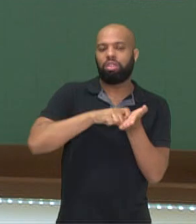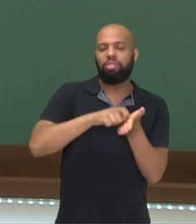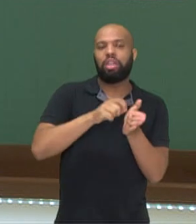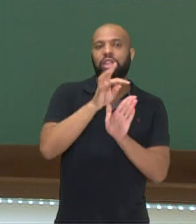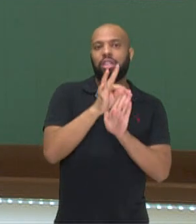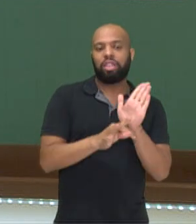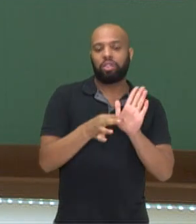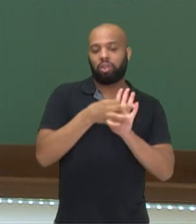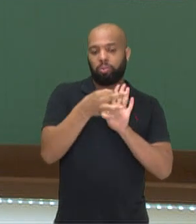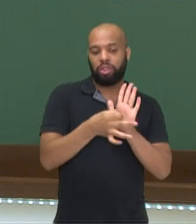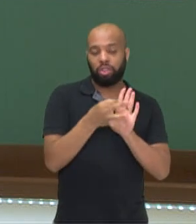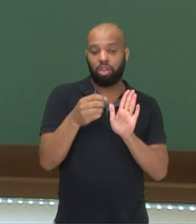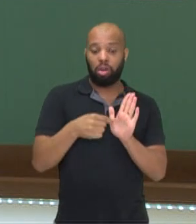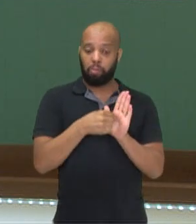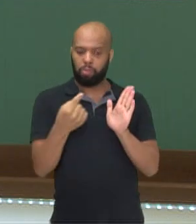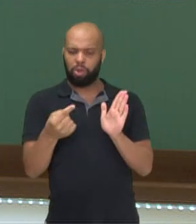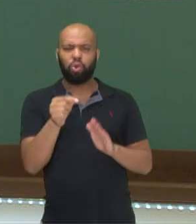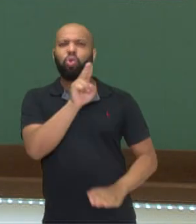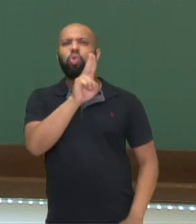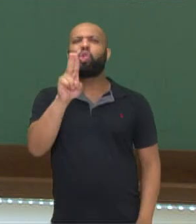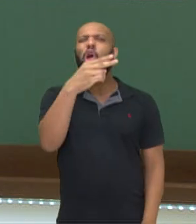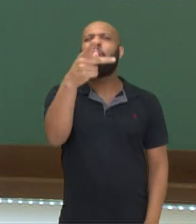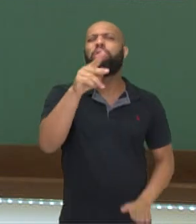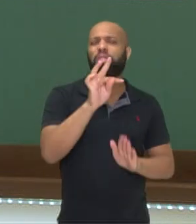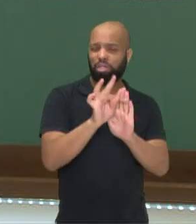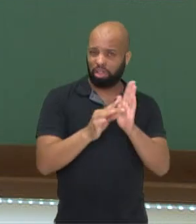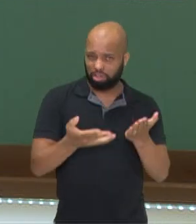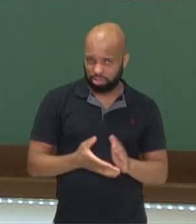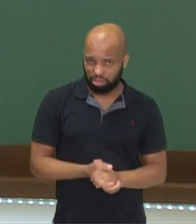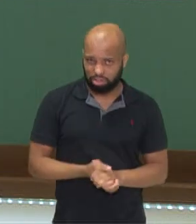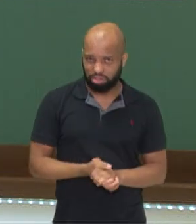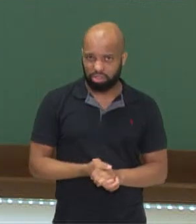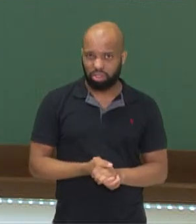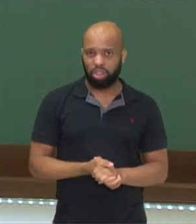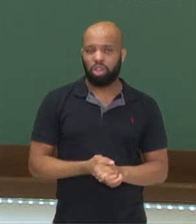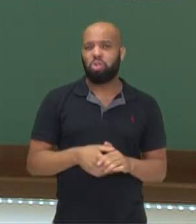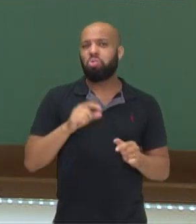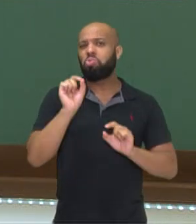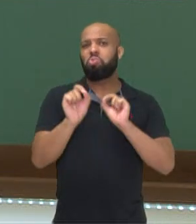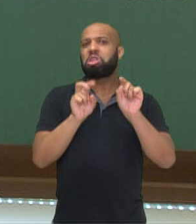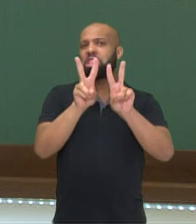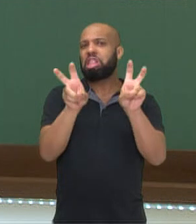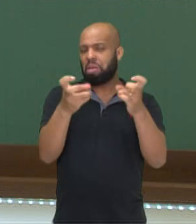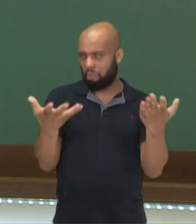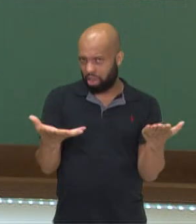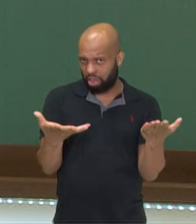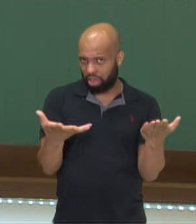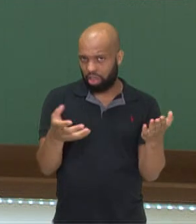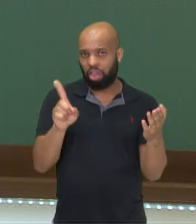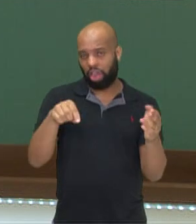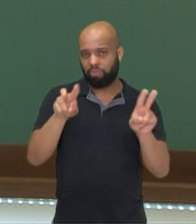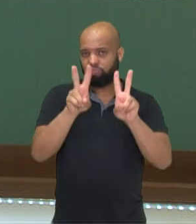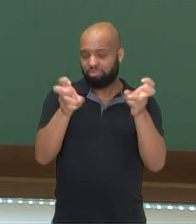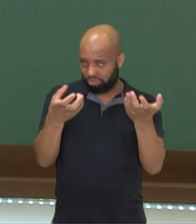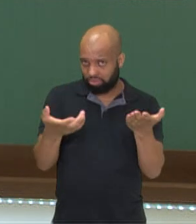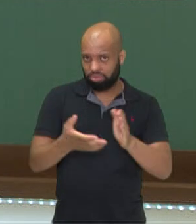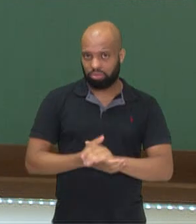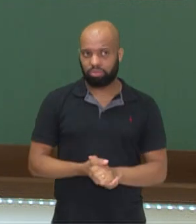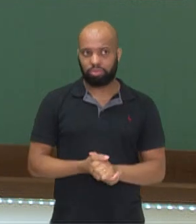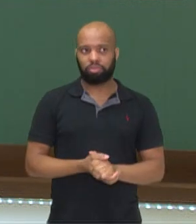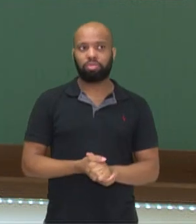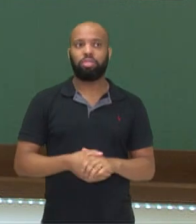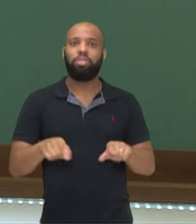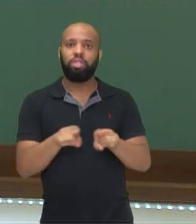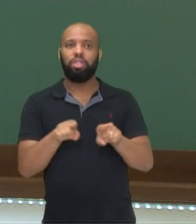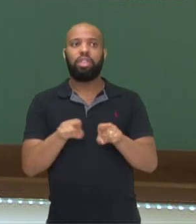texto de opinião. Primeiro, vou pensar no que tema que eu vou utilizar no texto. E